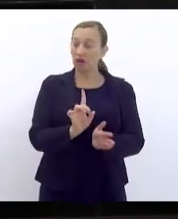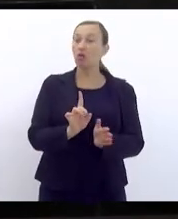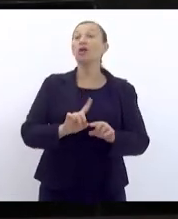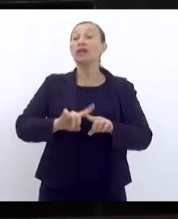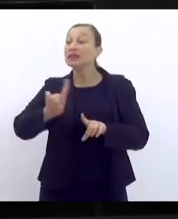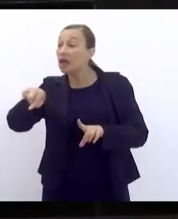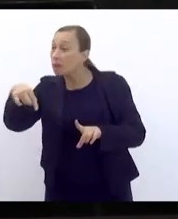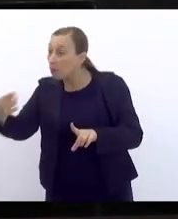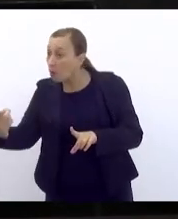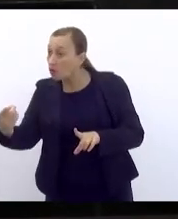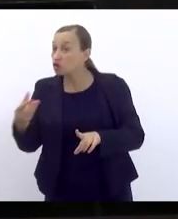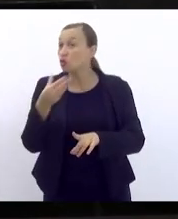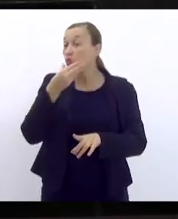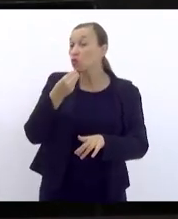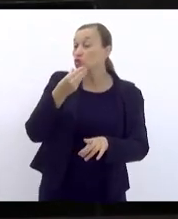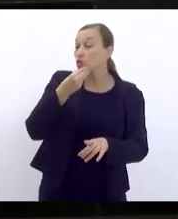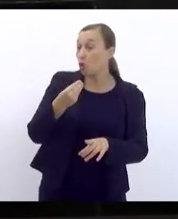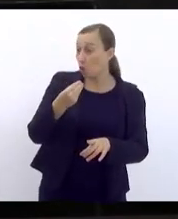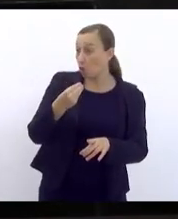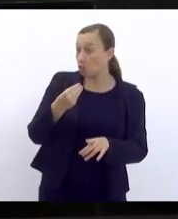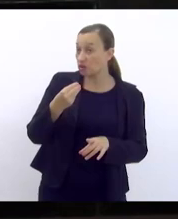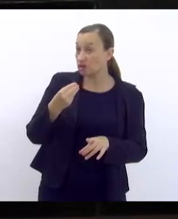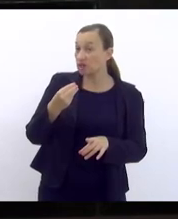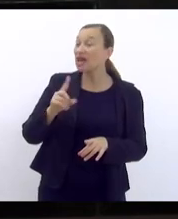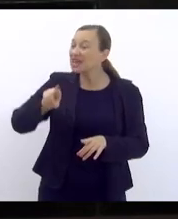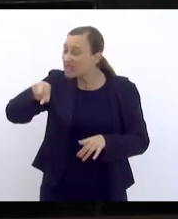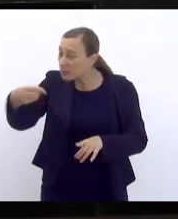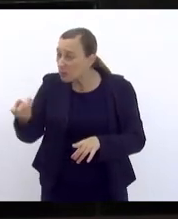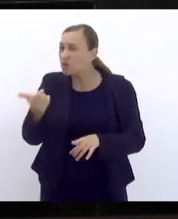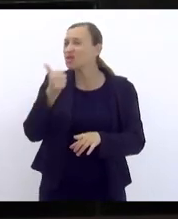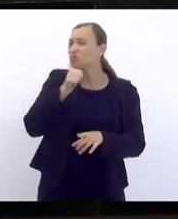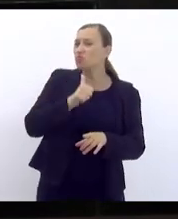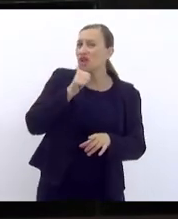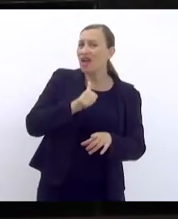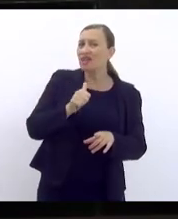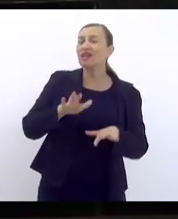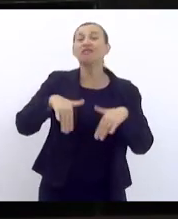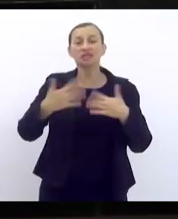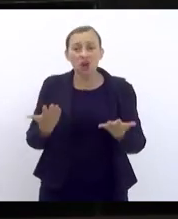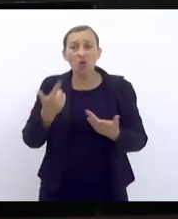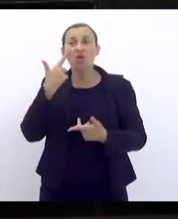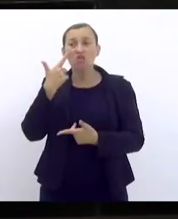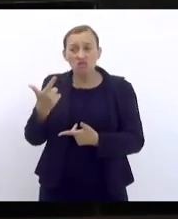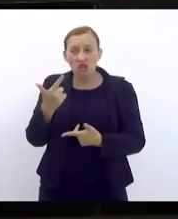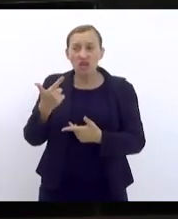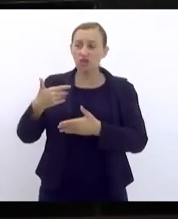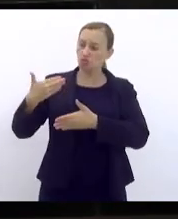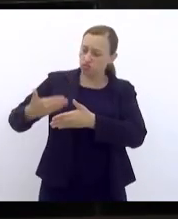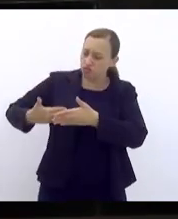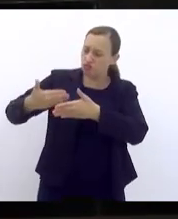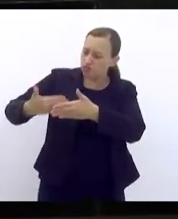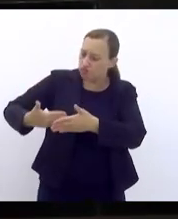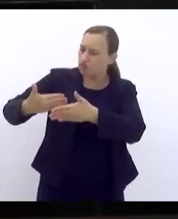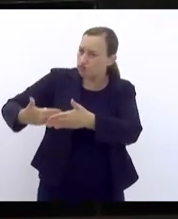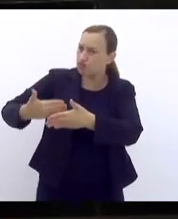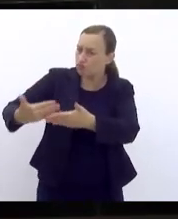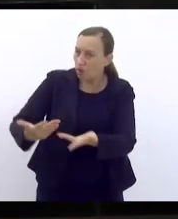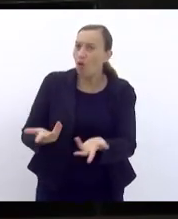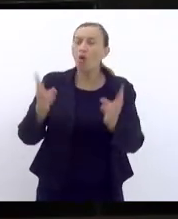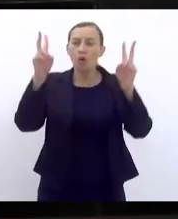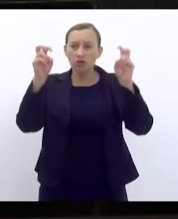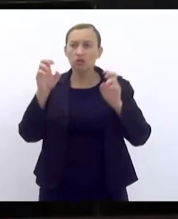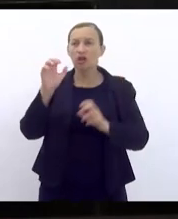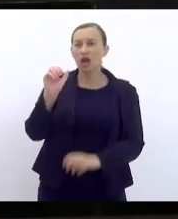depois para os homens que não eram proprietários e muito depois para as mulheres. Então, veja a questão ambiental, eu vejo a questão